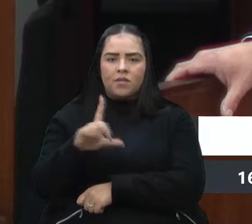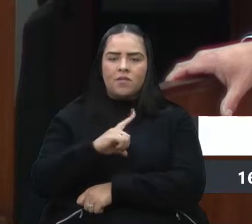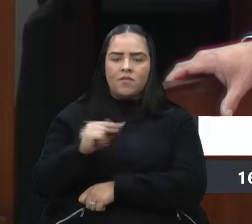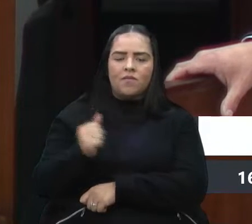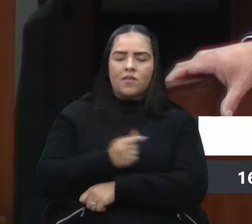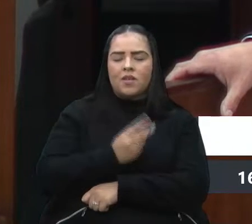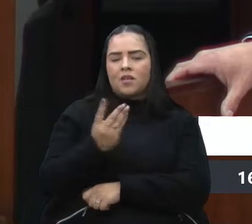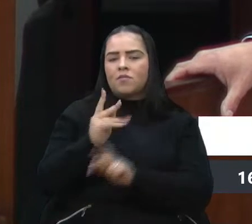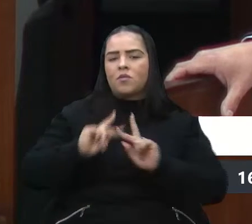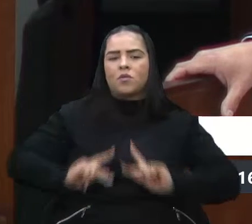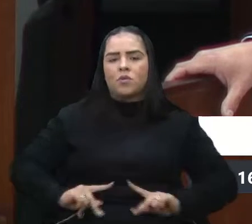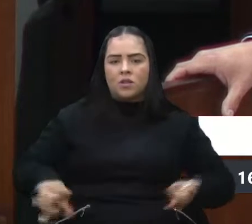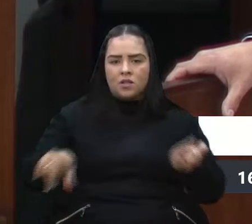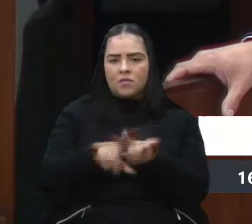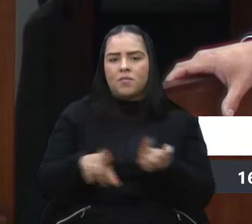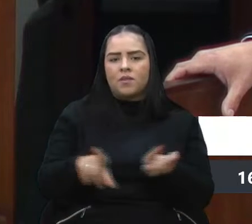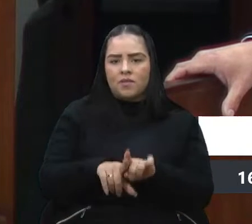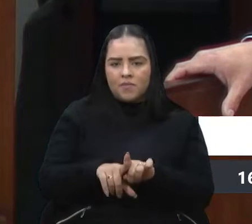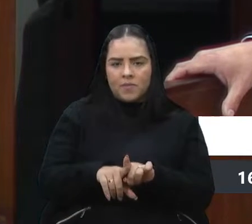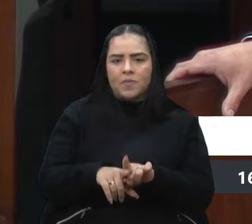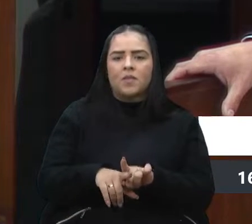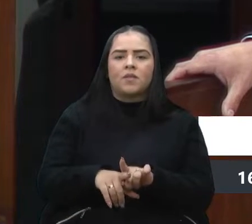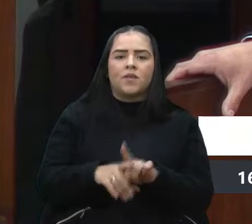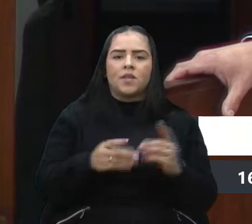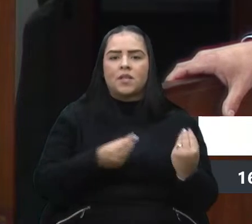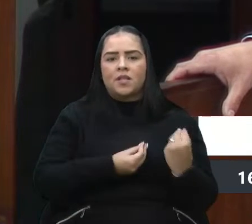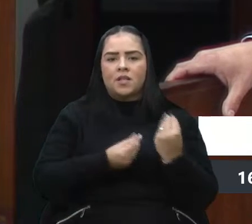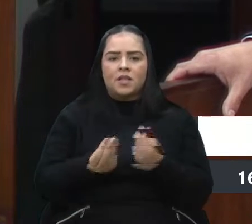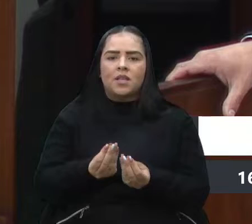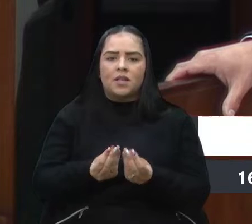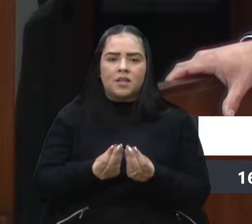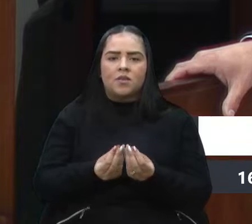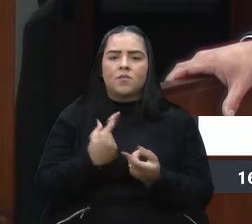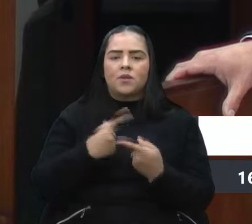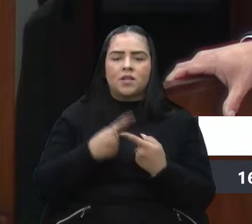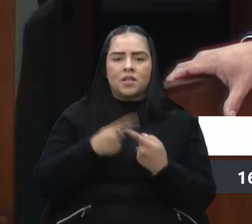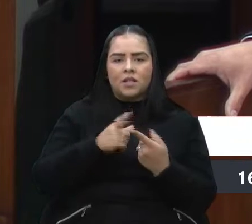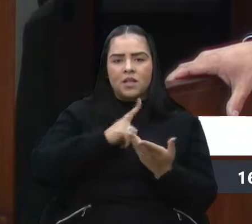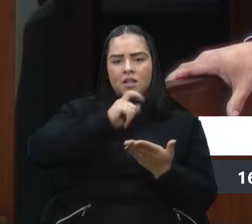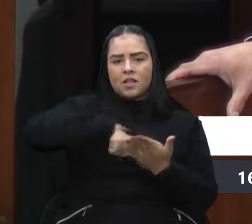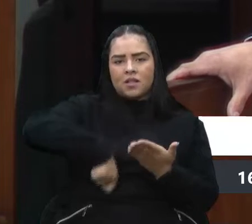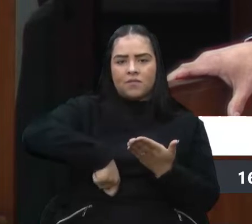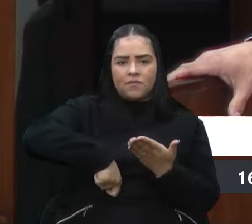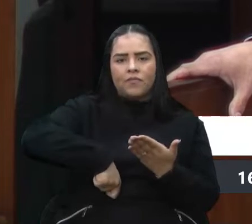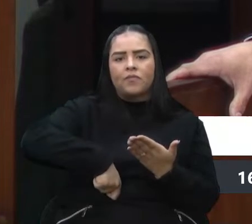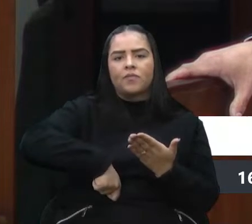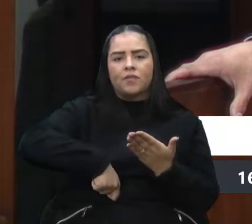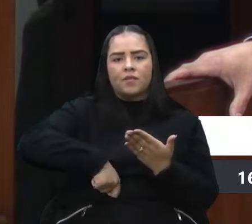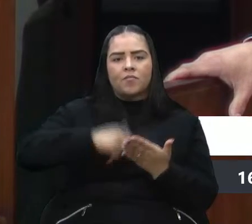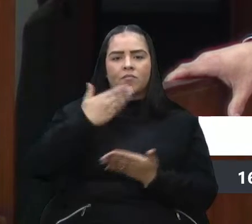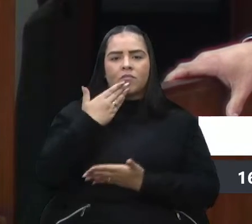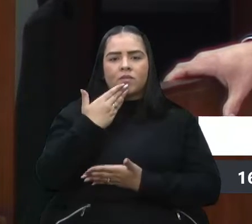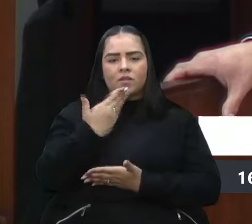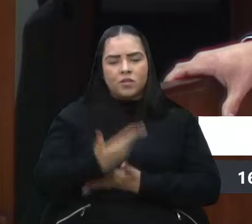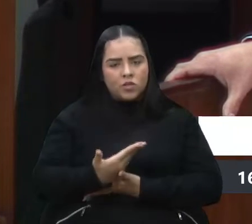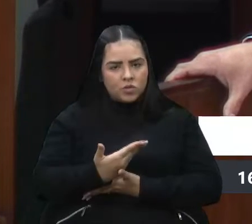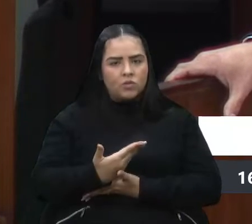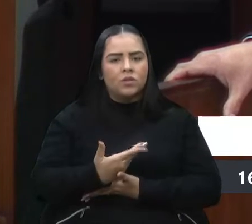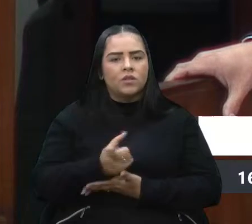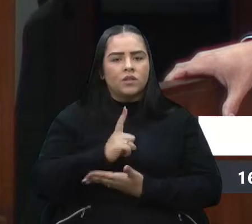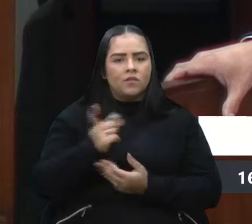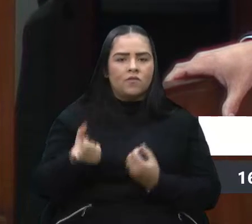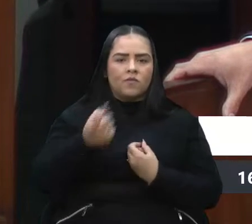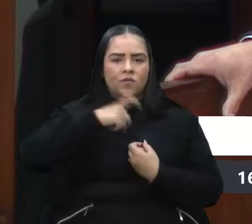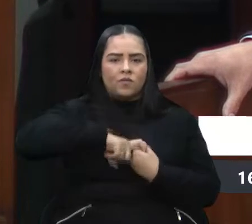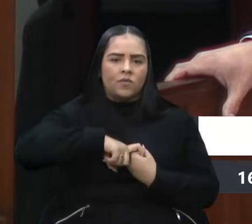outros moradores. Foi entregue através de abaixo-assinado, solicitando a viabilidade de retorno